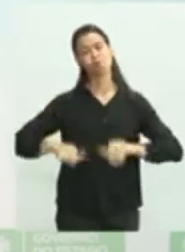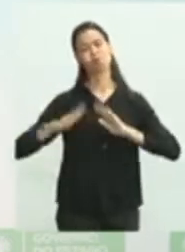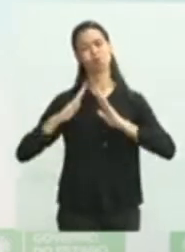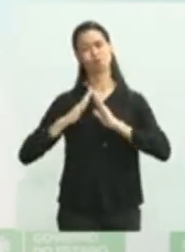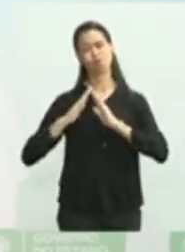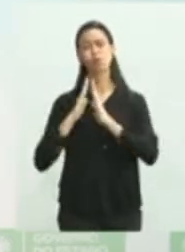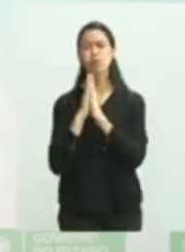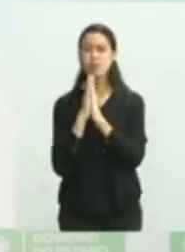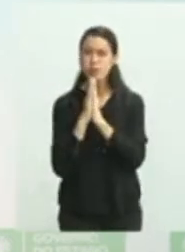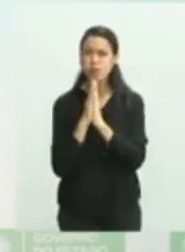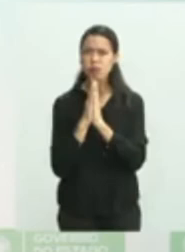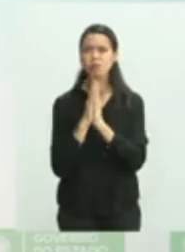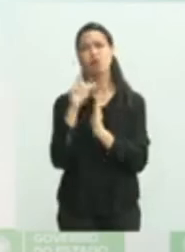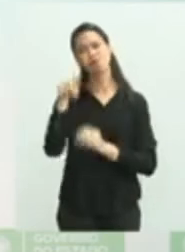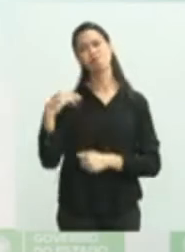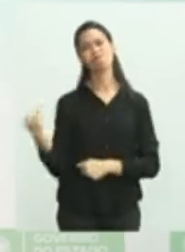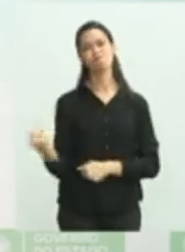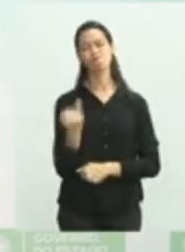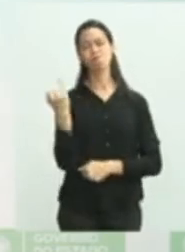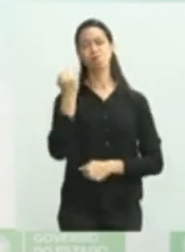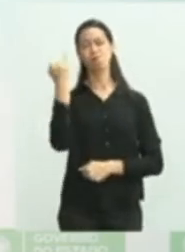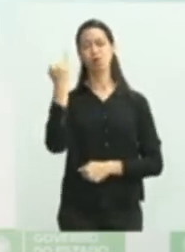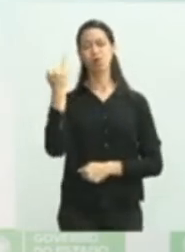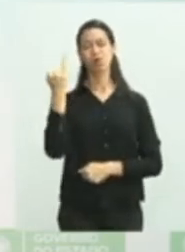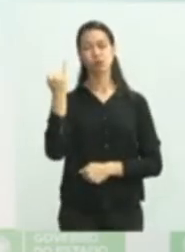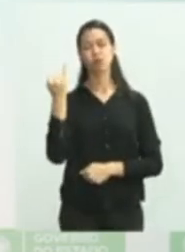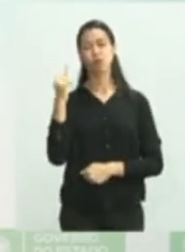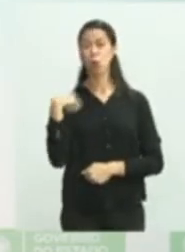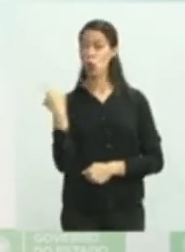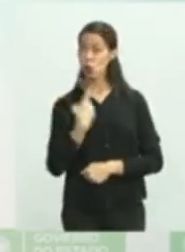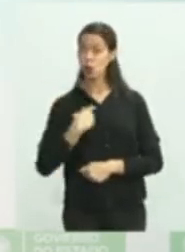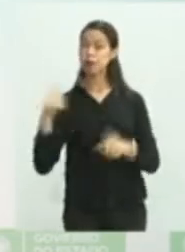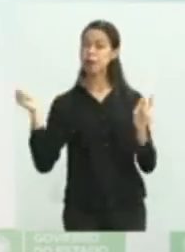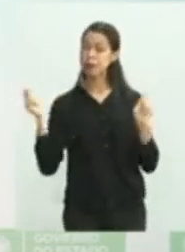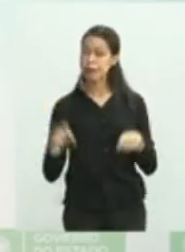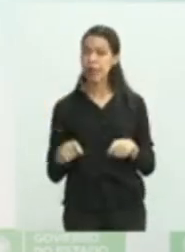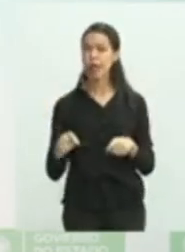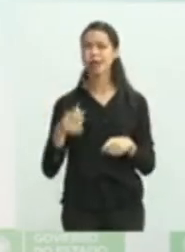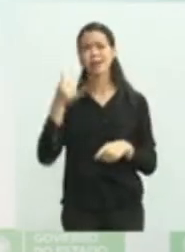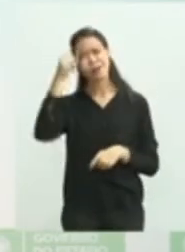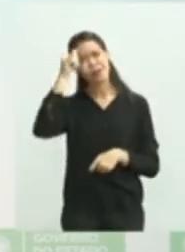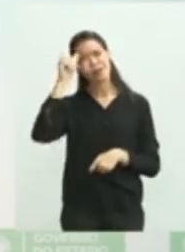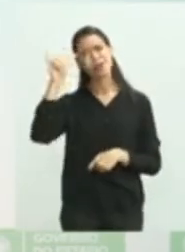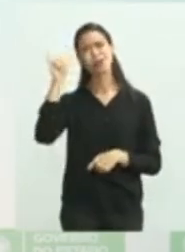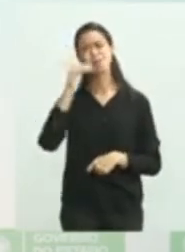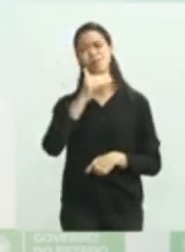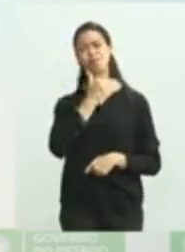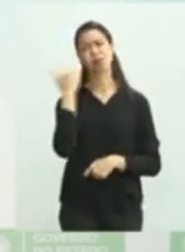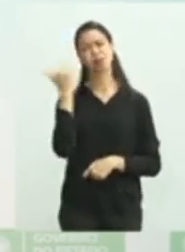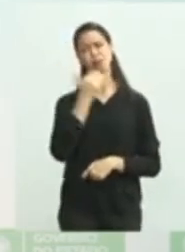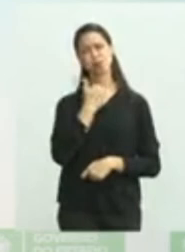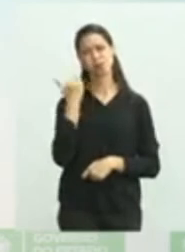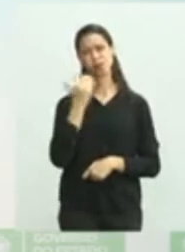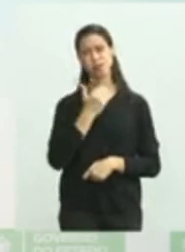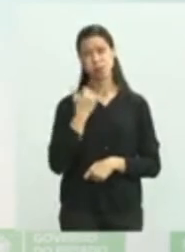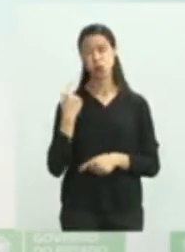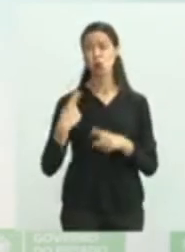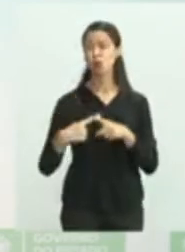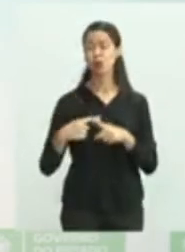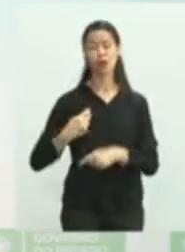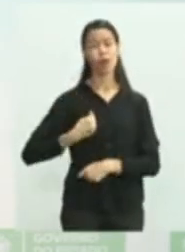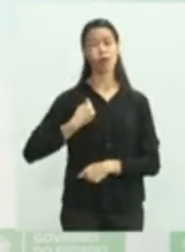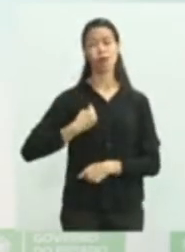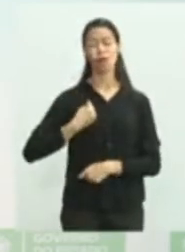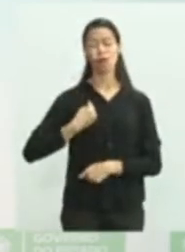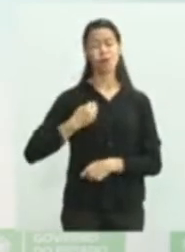ela será valiosa para a gente ser vitoriosa, ou seja, evitar a morte, que a vida é o nosso maior